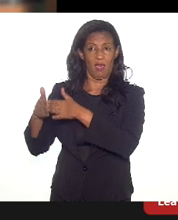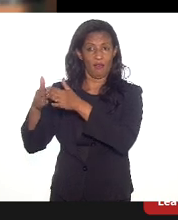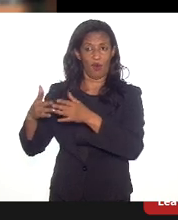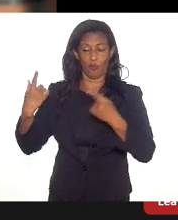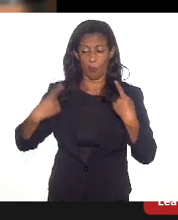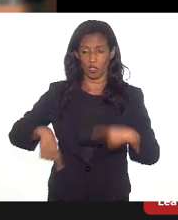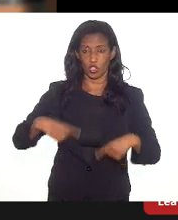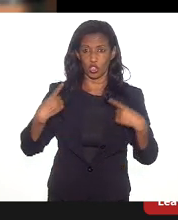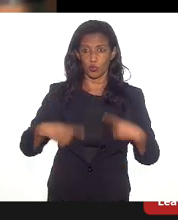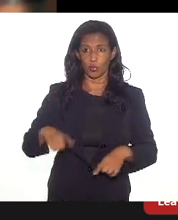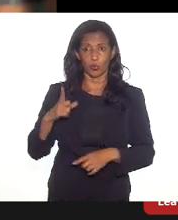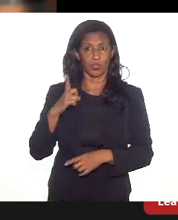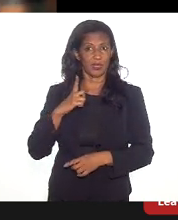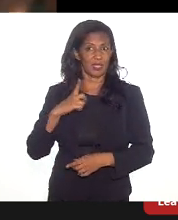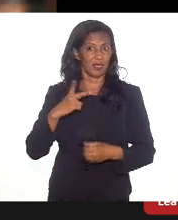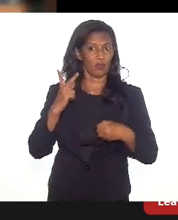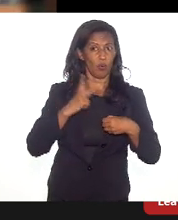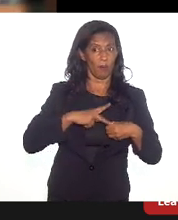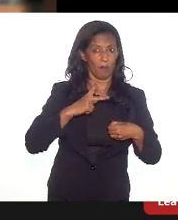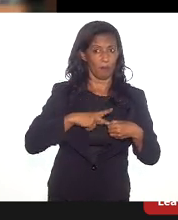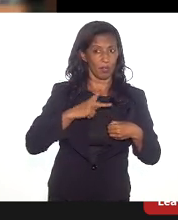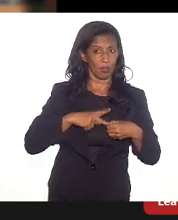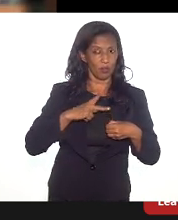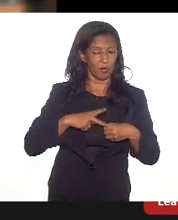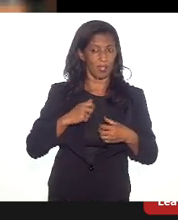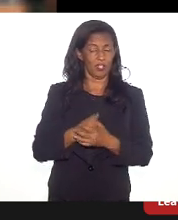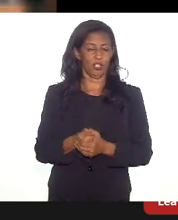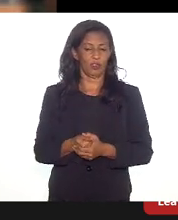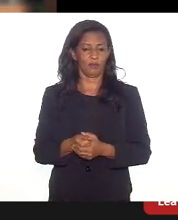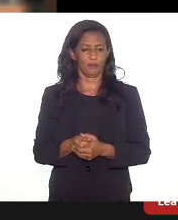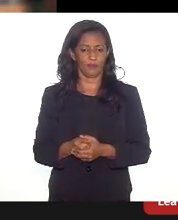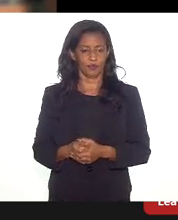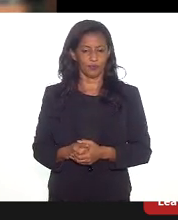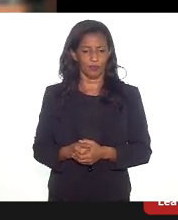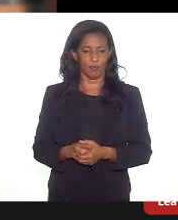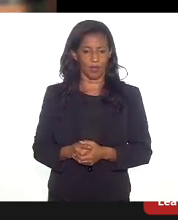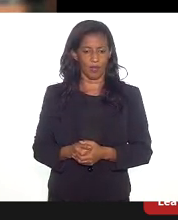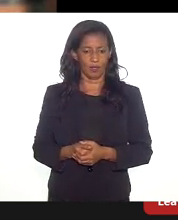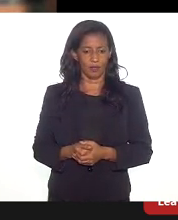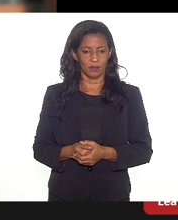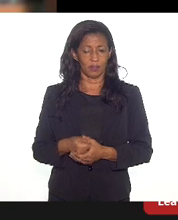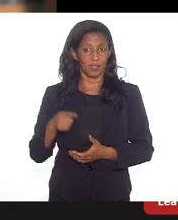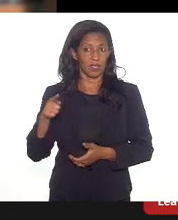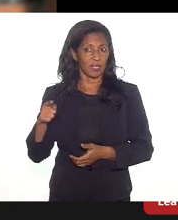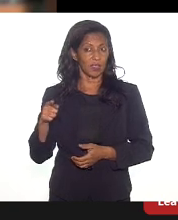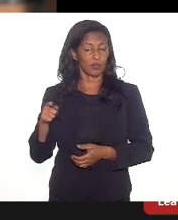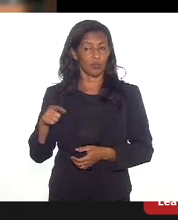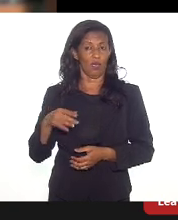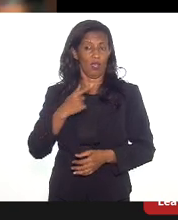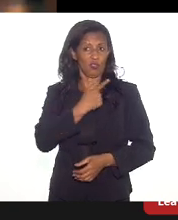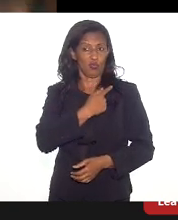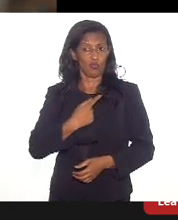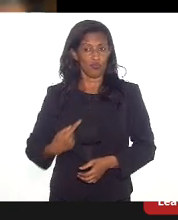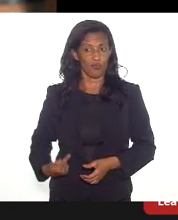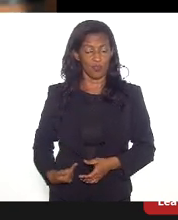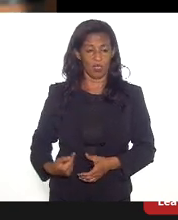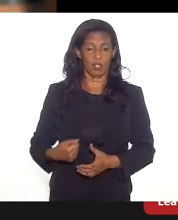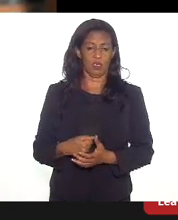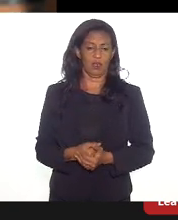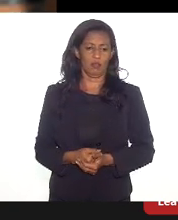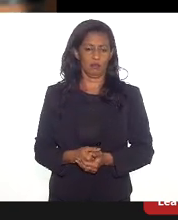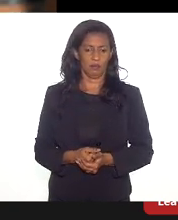não fazer equipamentos na vida aqui no Brasil, isso é uma questão de governo, outra questão, se quer